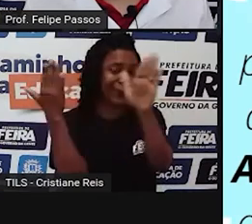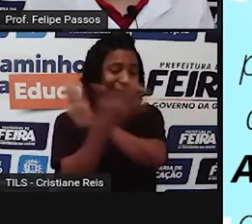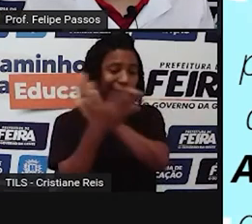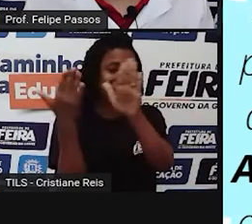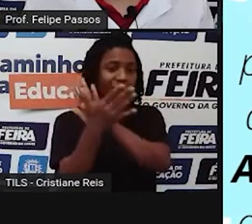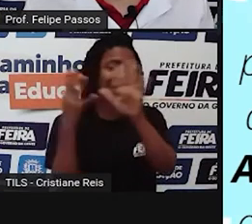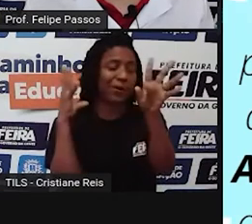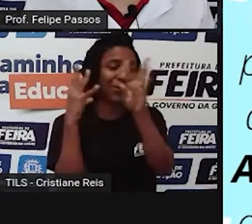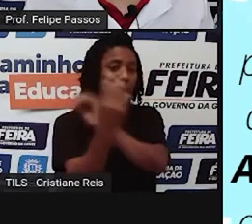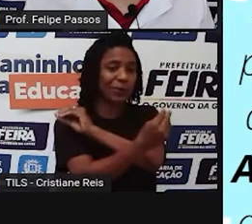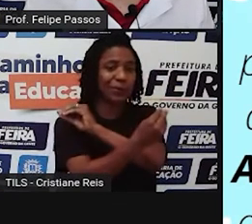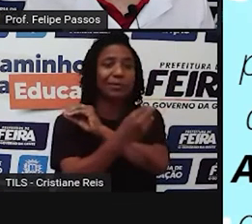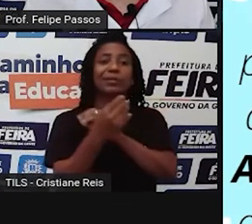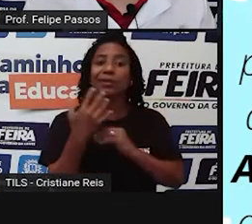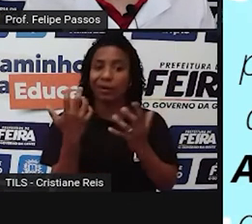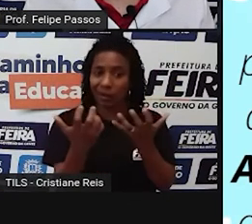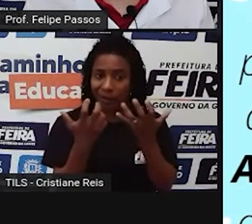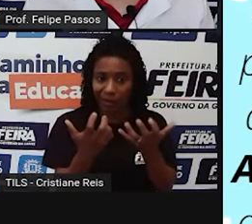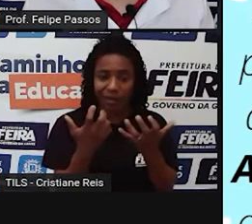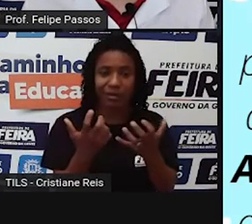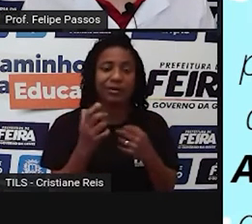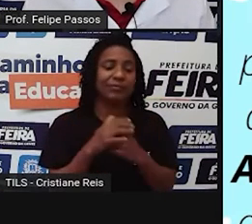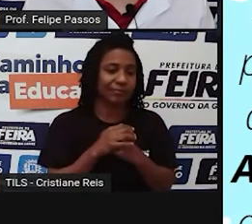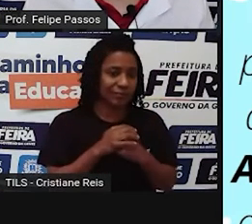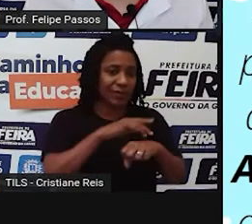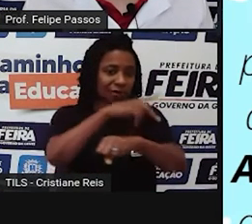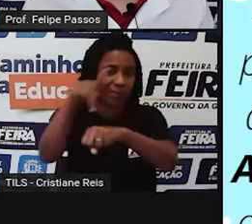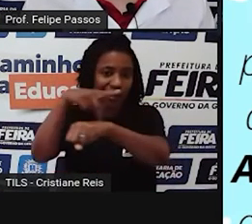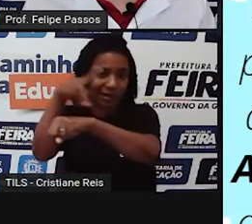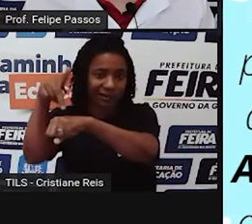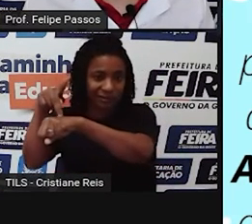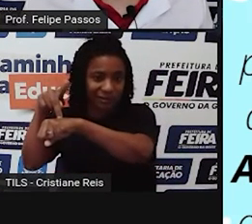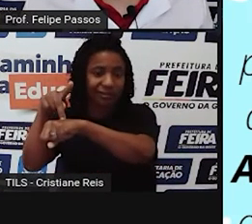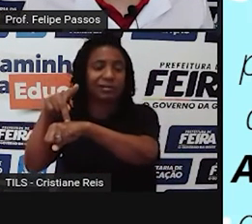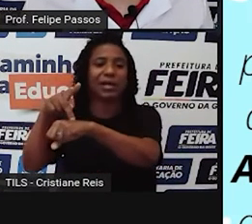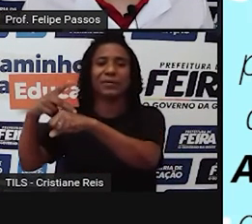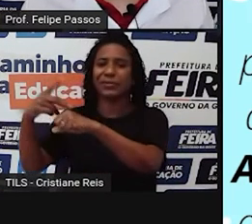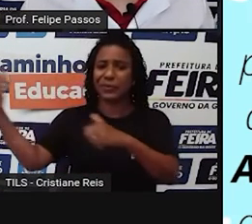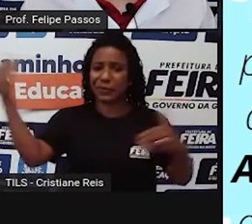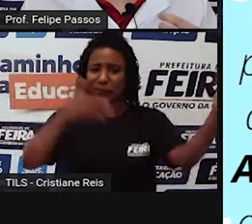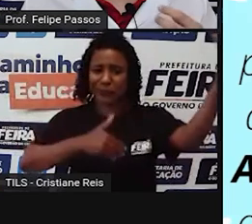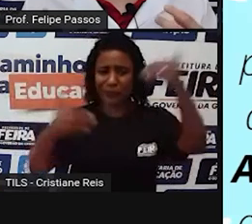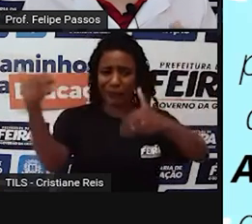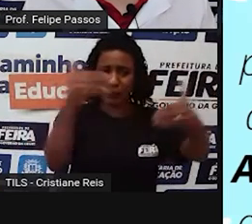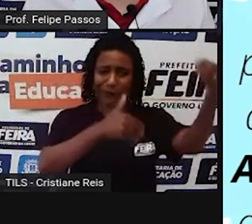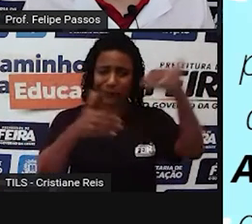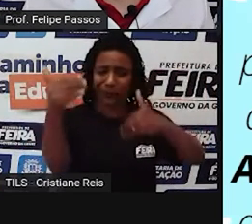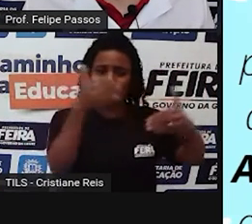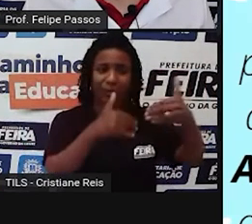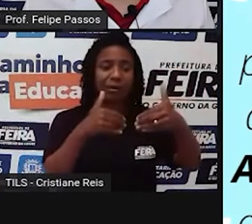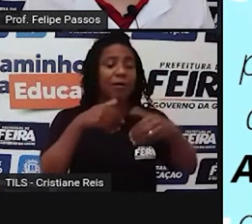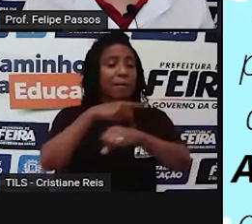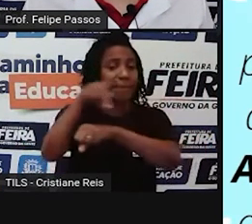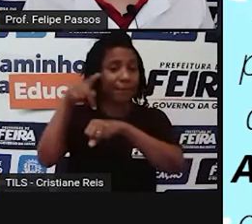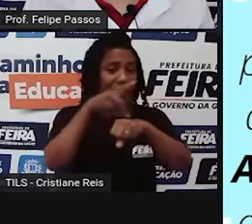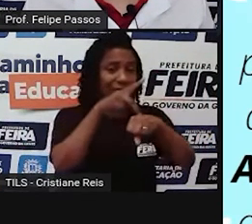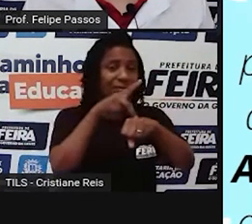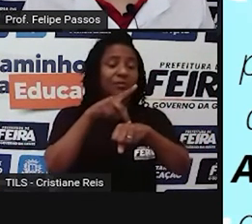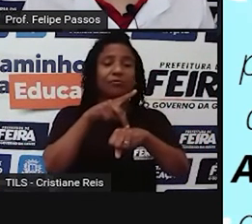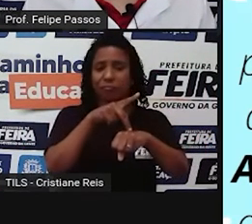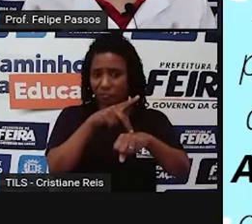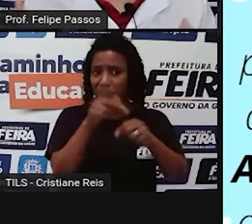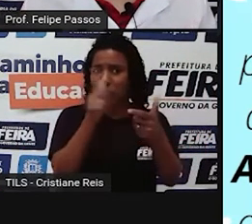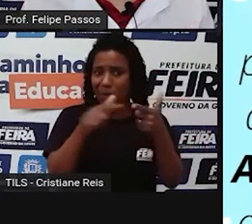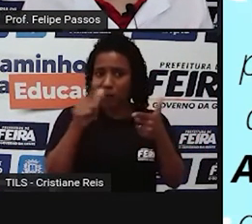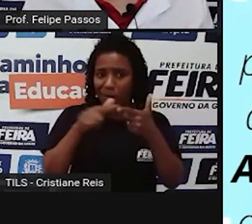diversos países, pessoas que estão se sentindo perseguidas, sem condição de sobrevivência violentadas nos seus países